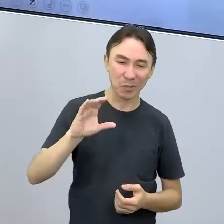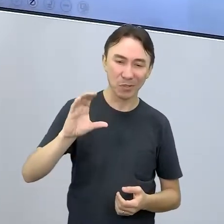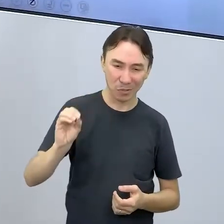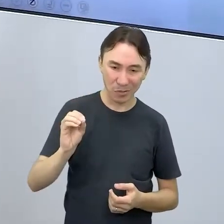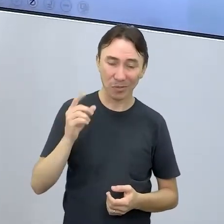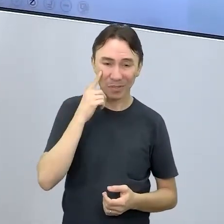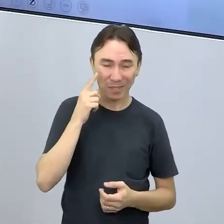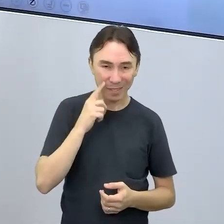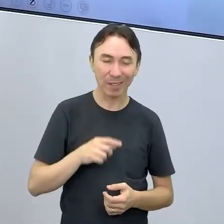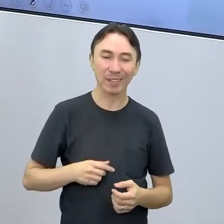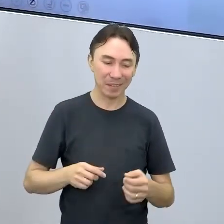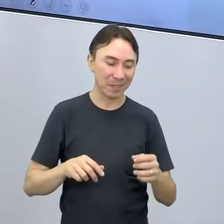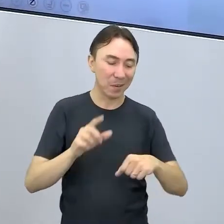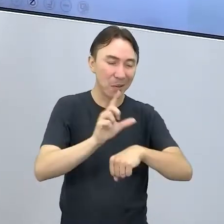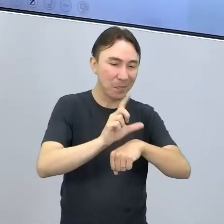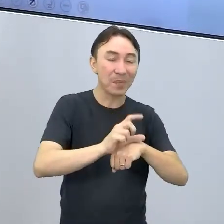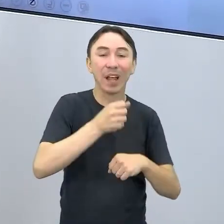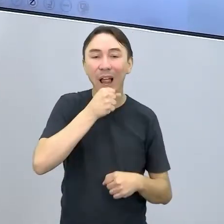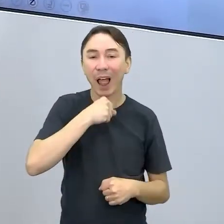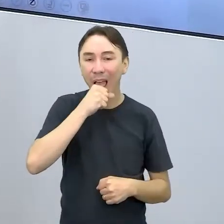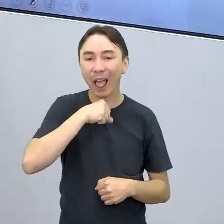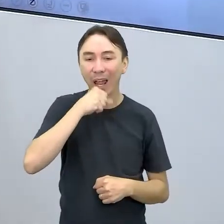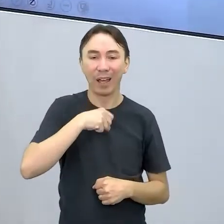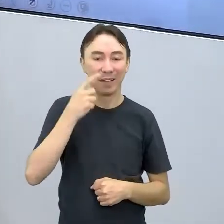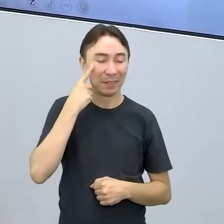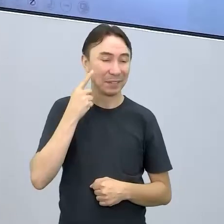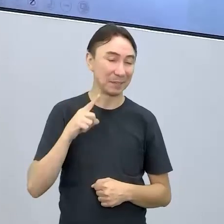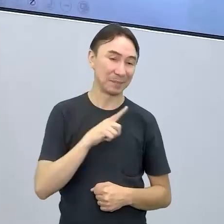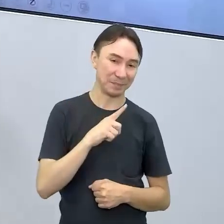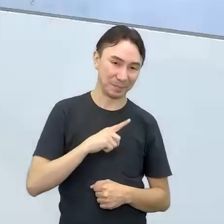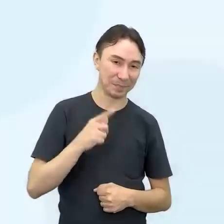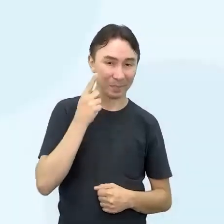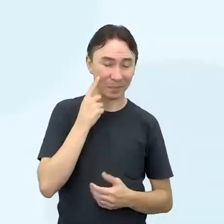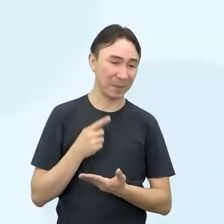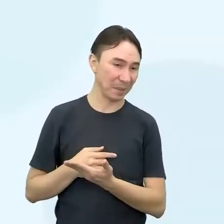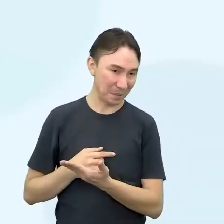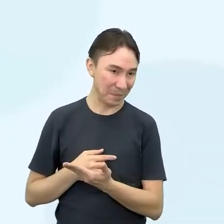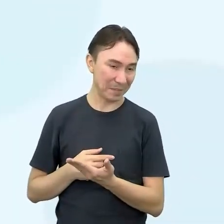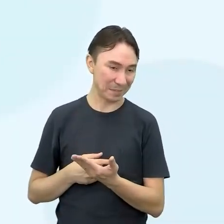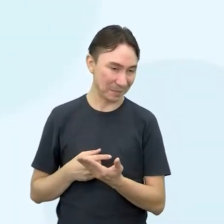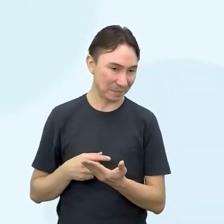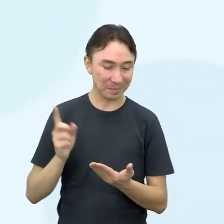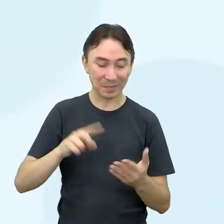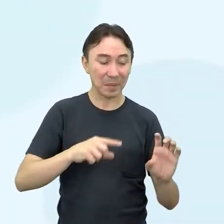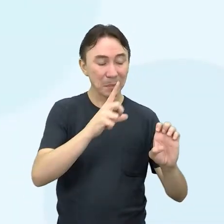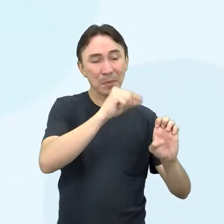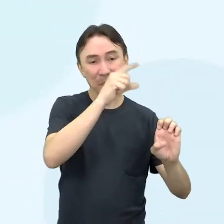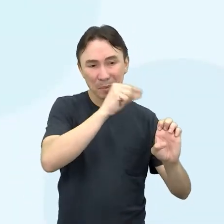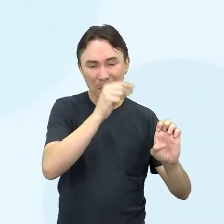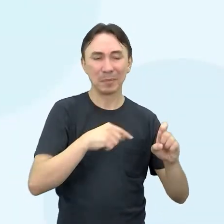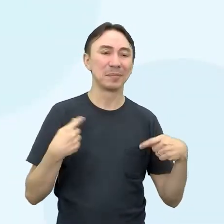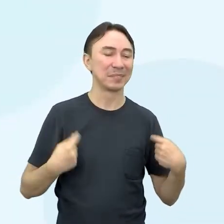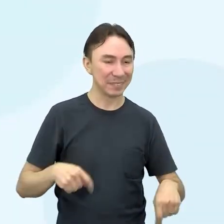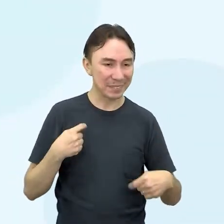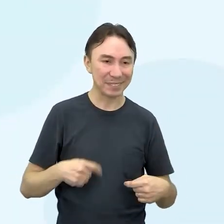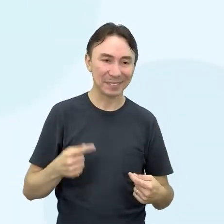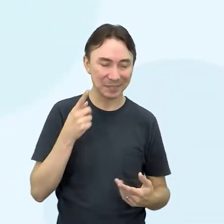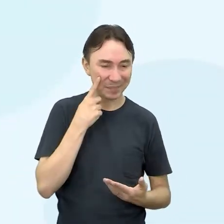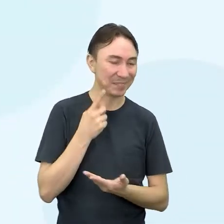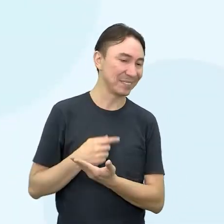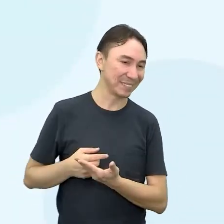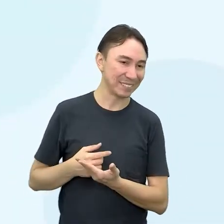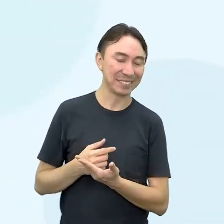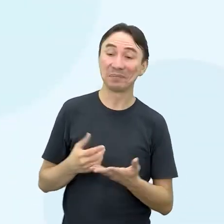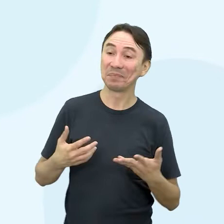Olha lá, características de um empreendedor. Primeira característica, carisma, né? Tem que ser uma pessoa carismática, né?